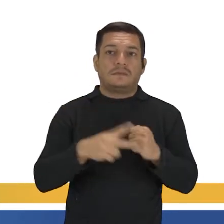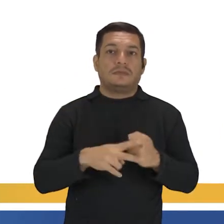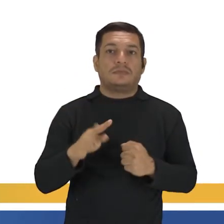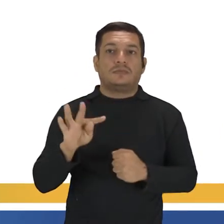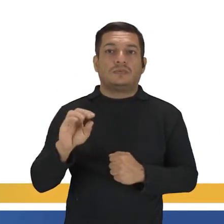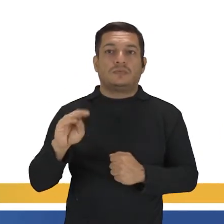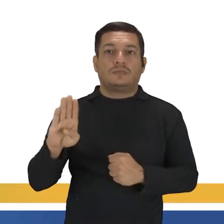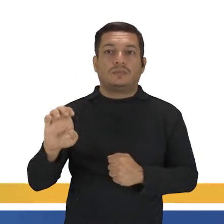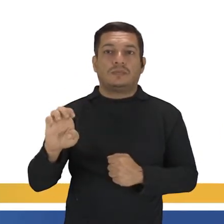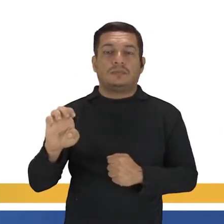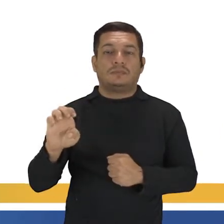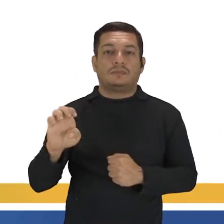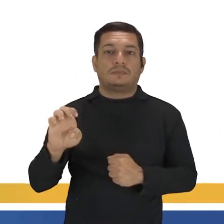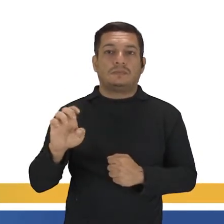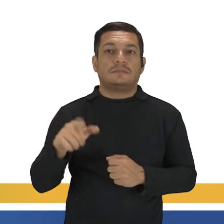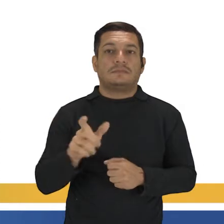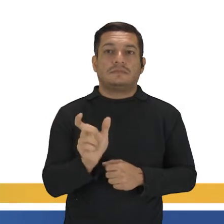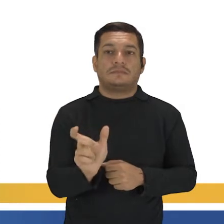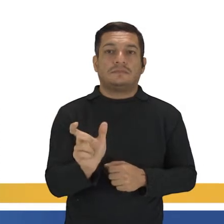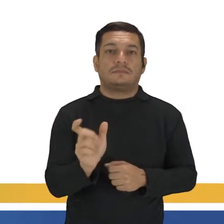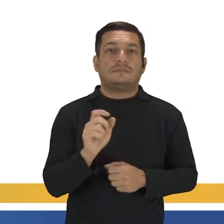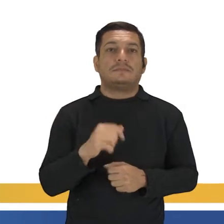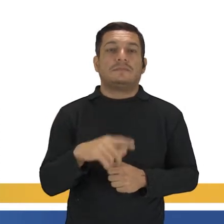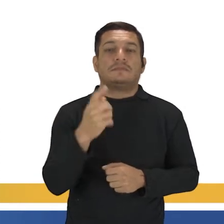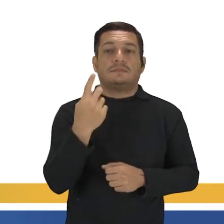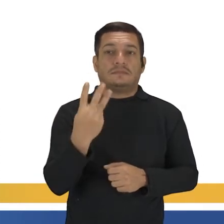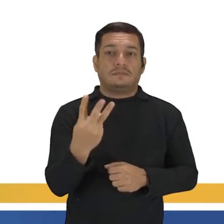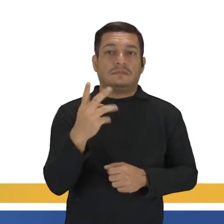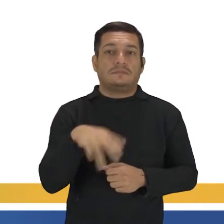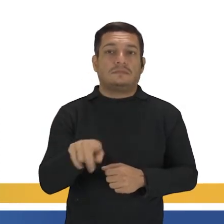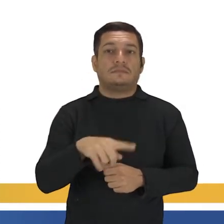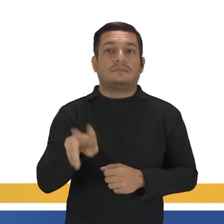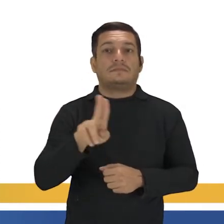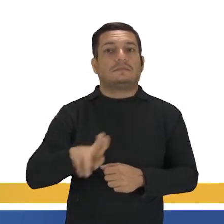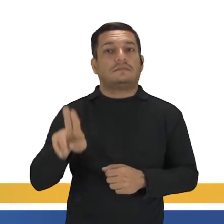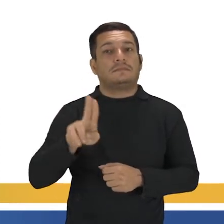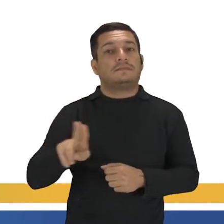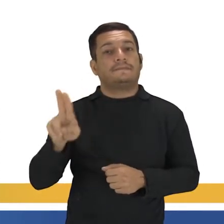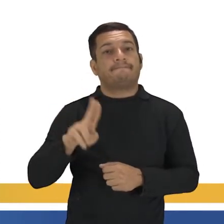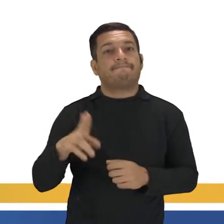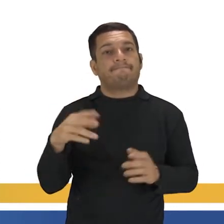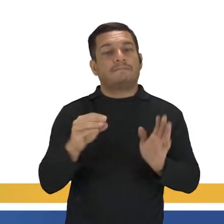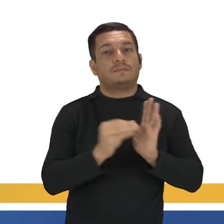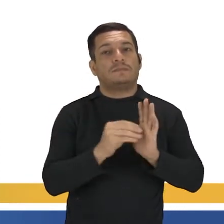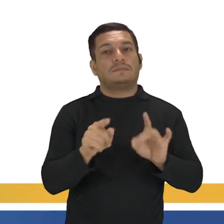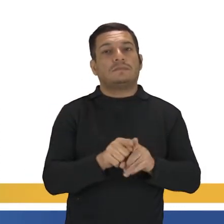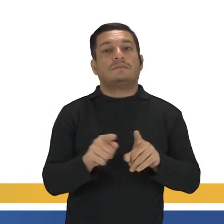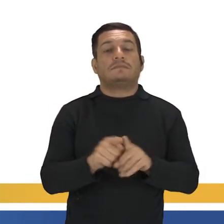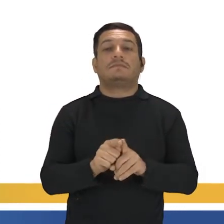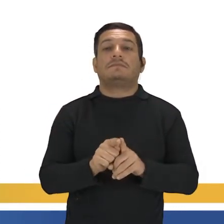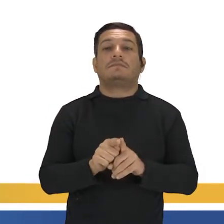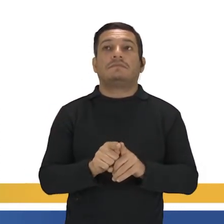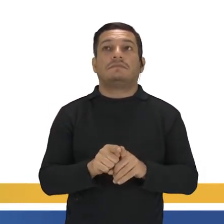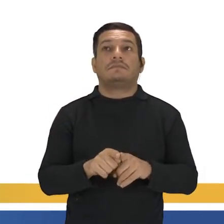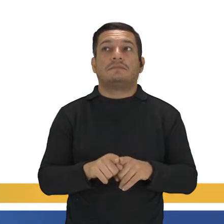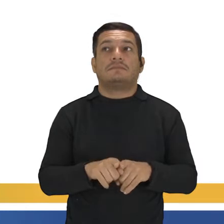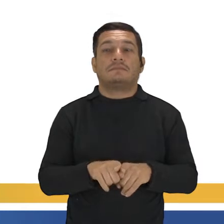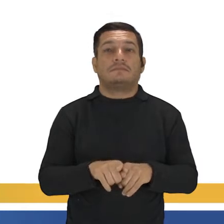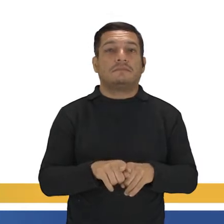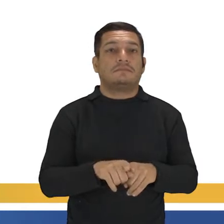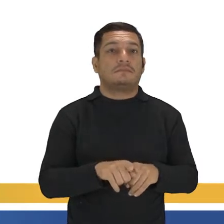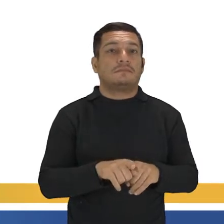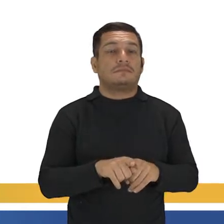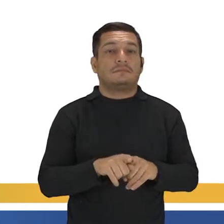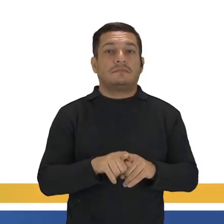be conjugado. São essas três formas que você vai usar, tá? Coloquei aqui também, nesse